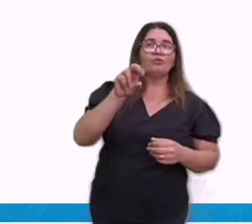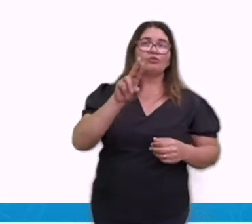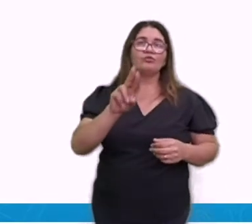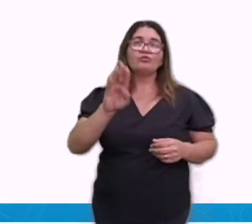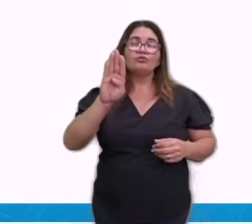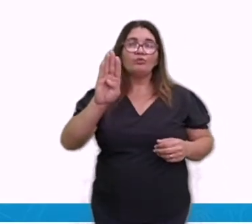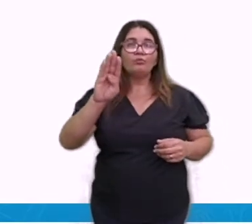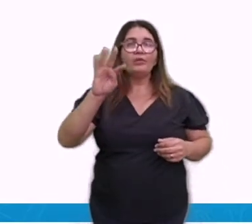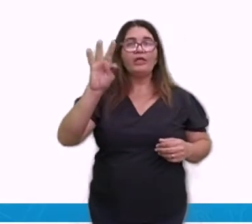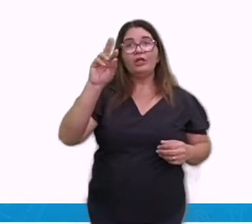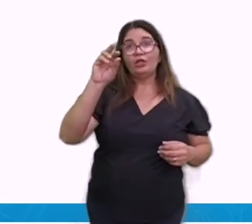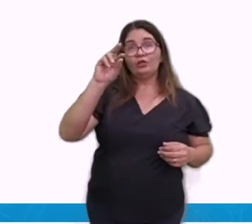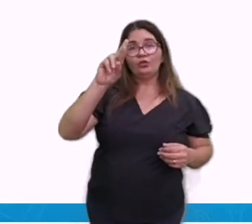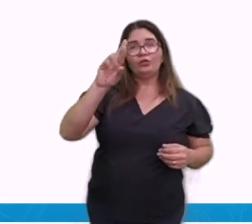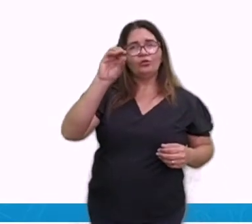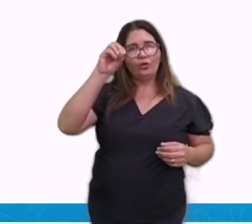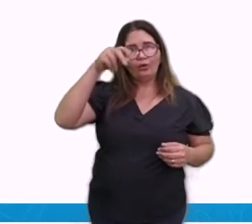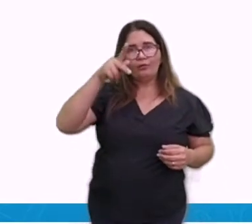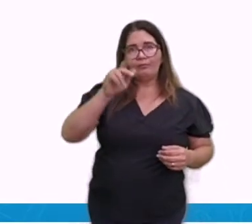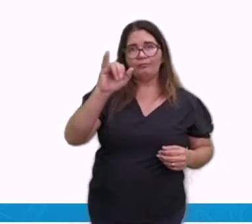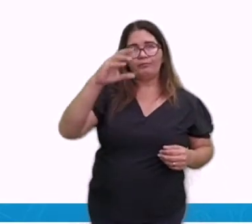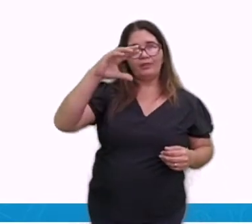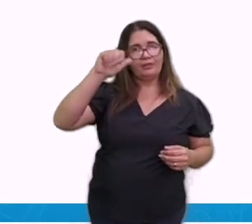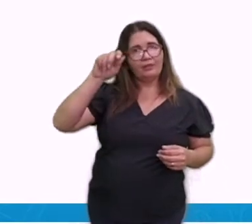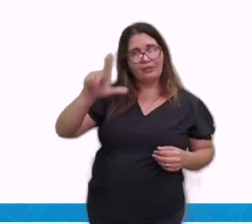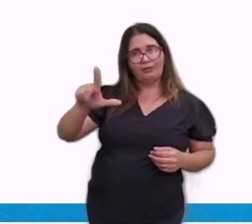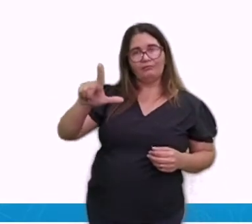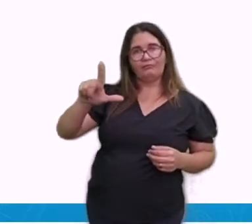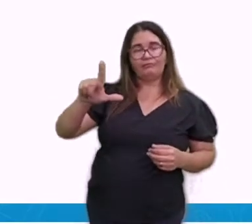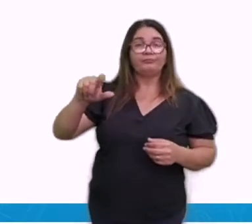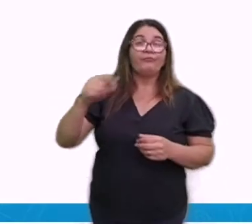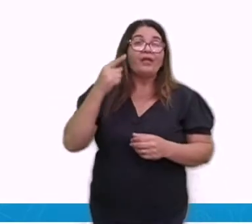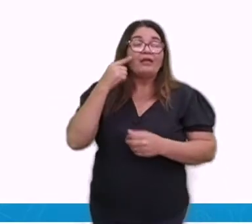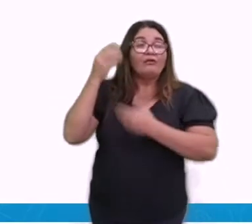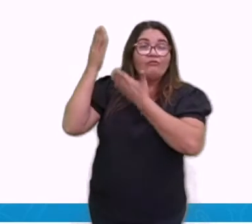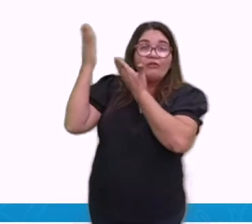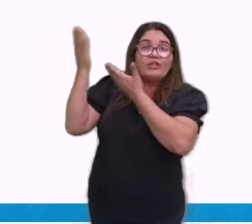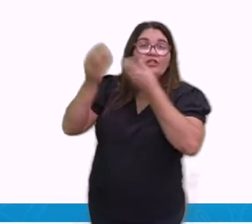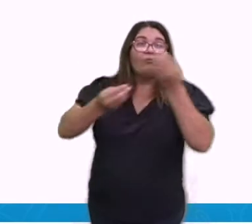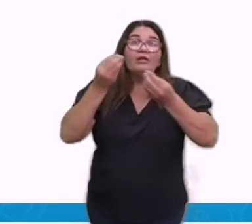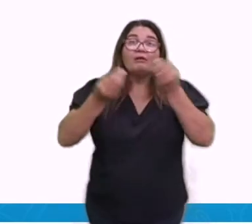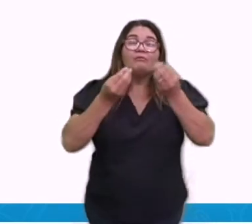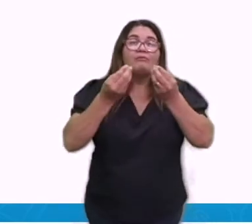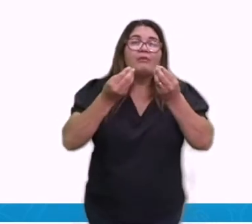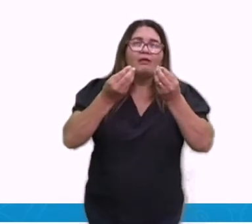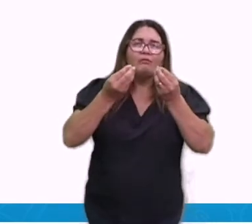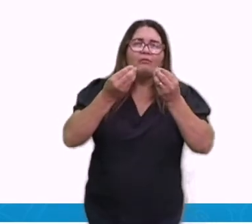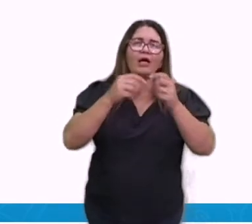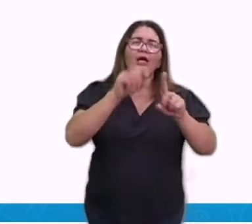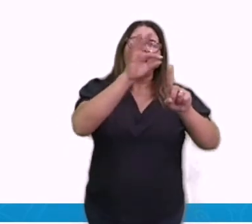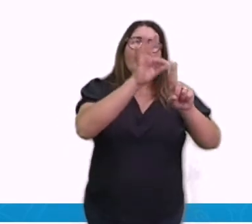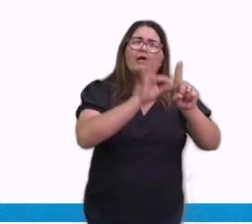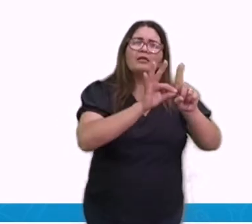Então é uma temperatura mais baixa. Não é uma temperatura muito alta. Considerada a mais baixa do país. Viu só? É uma